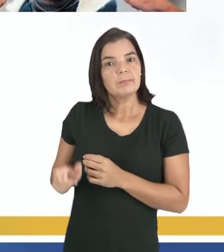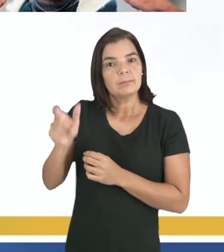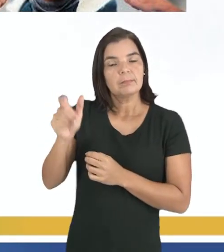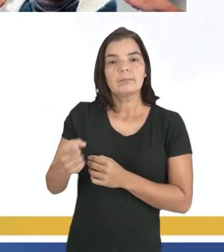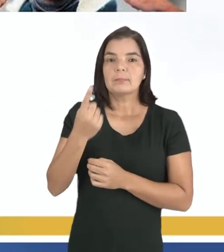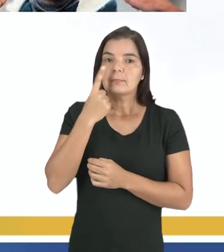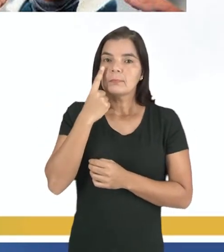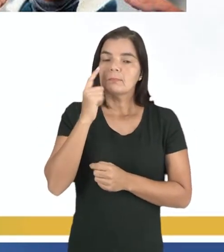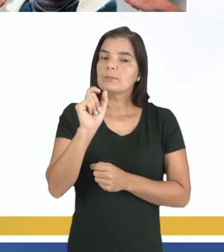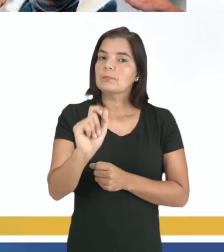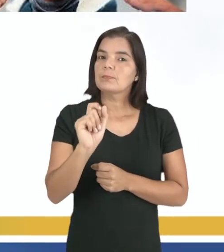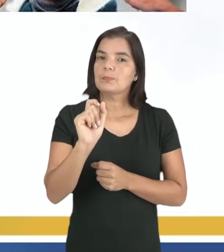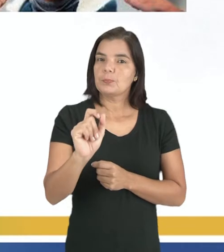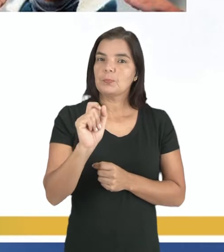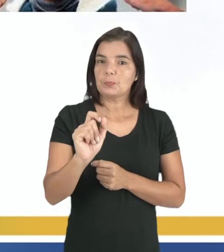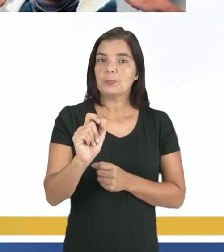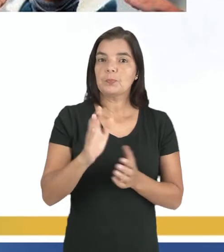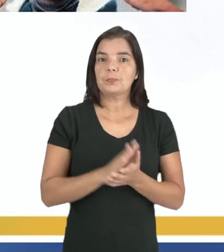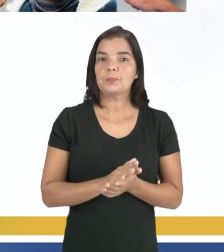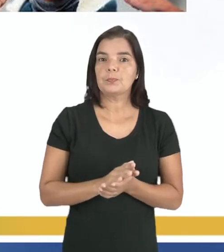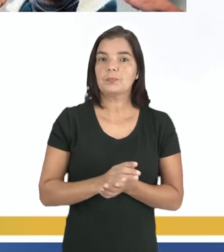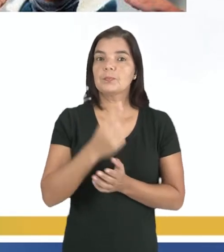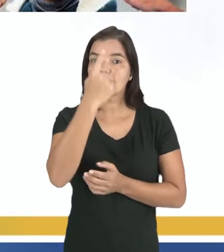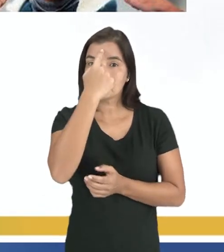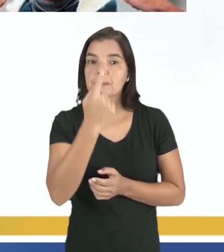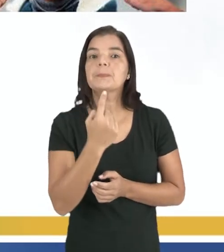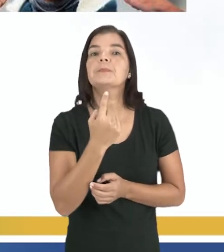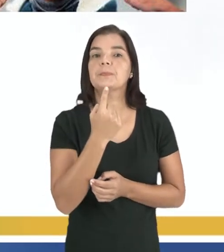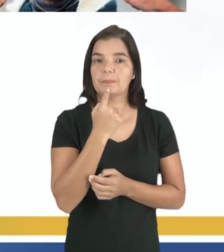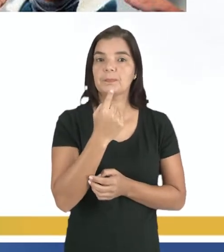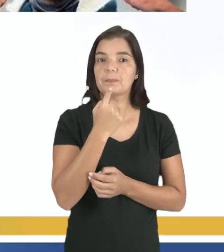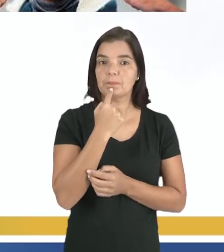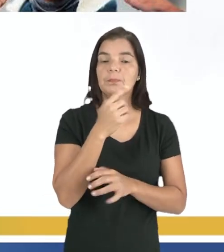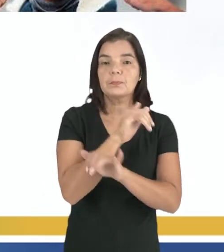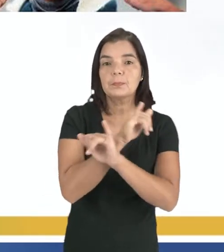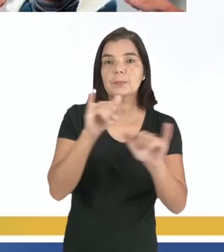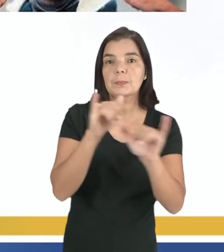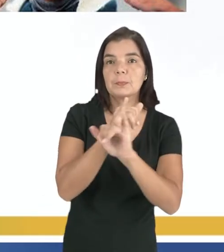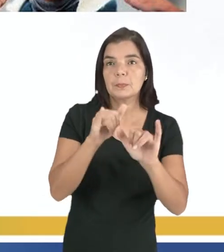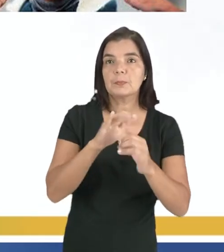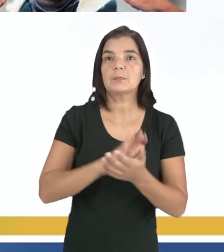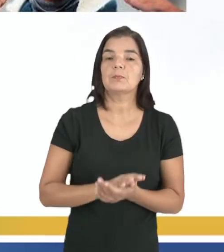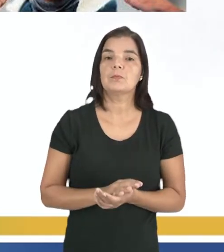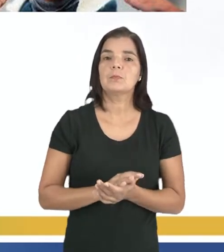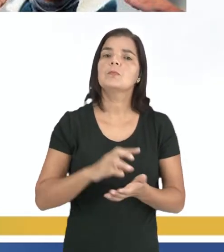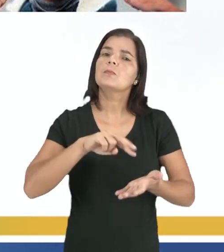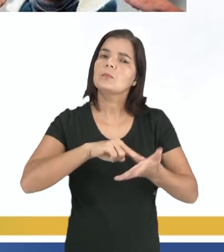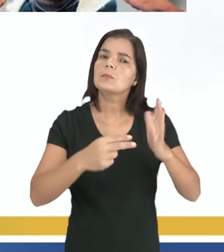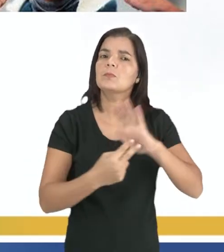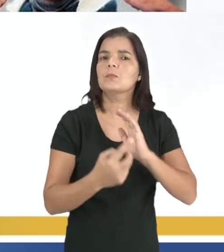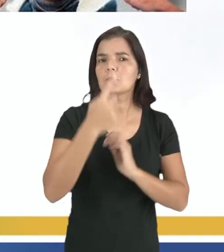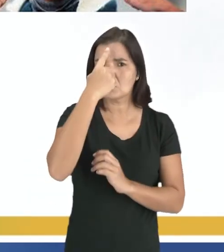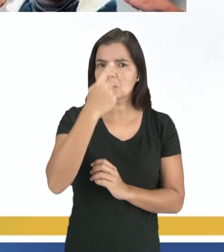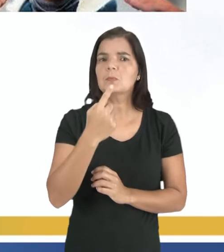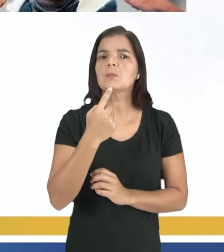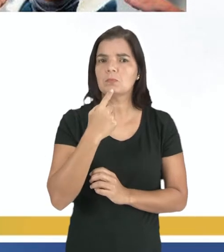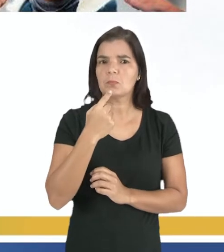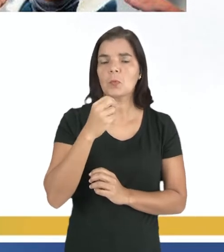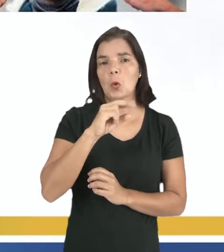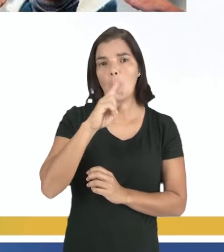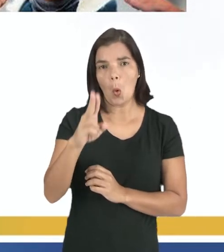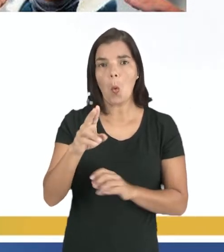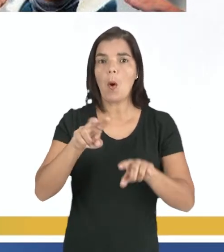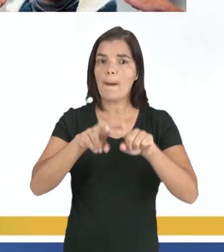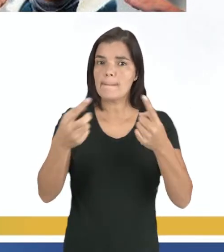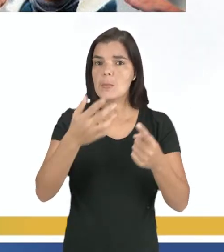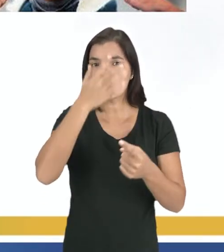vocês estão vendo, é uma foto, uma fotonotícia. No caso da fotonotícia, chamada também de fotodenúncia,